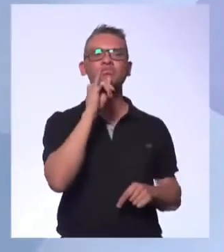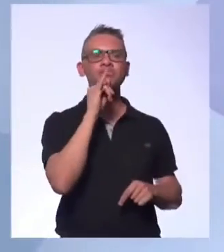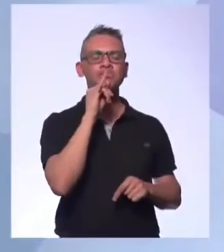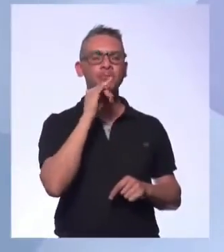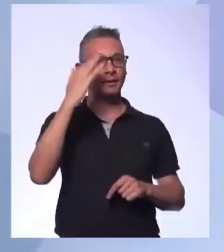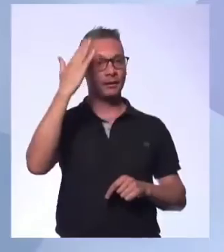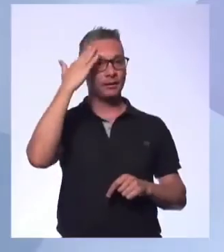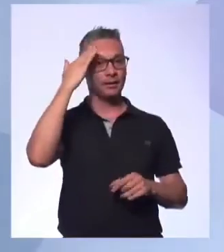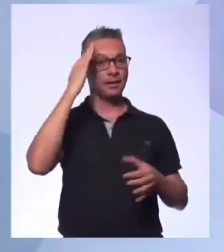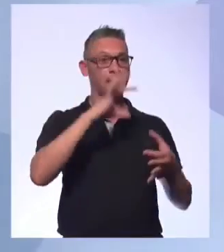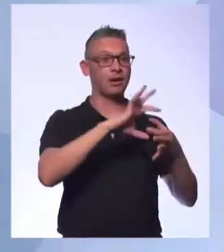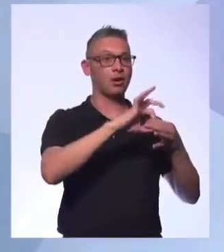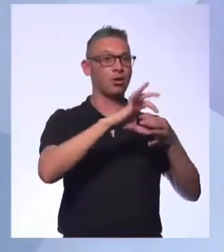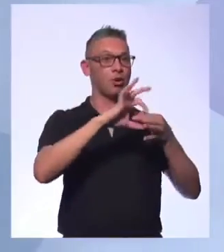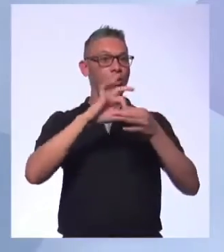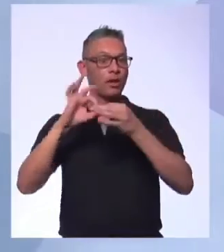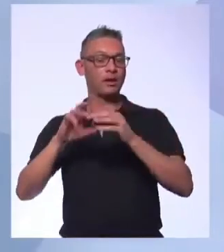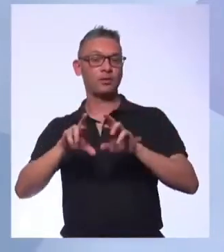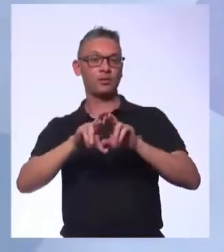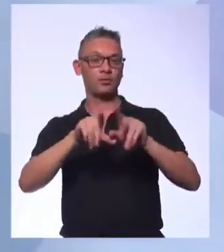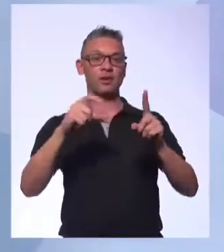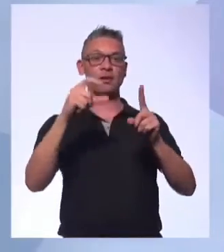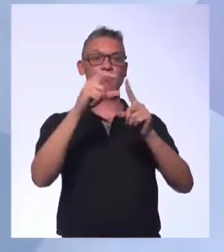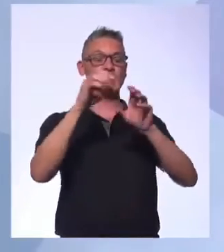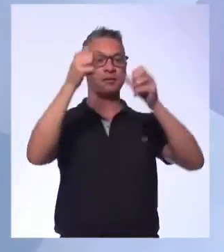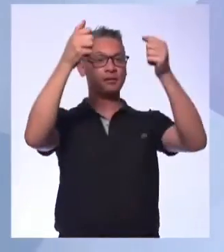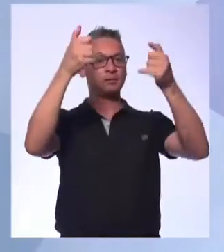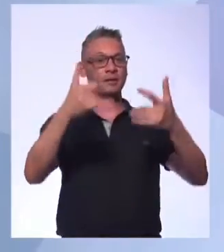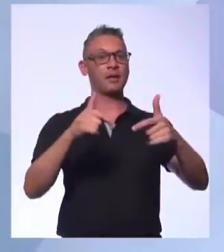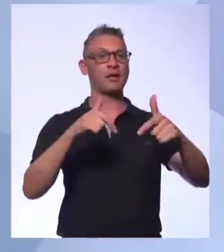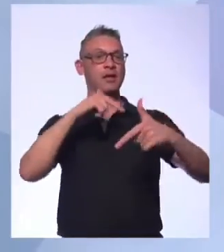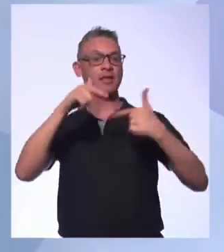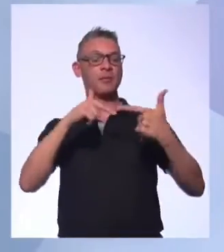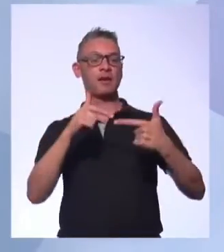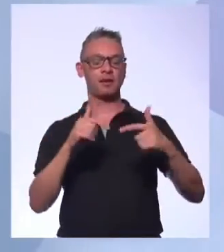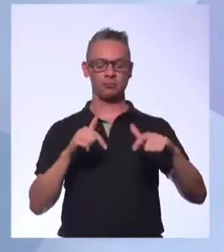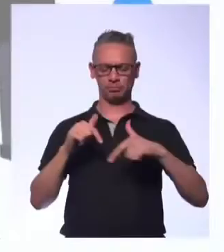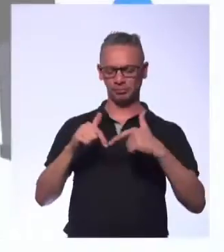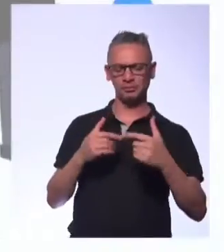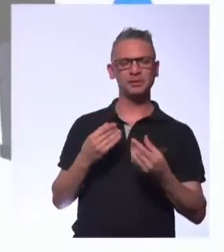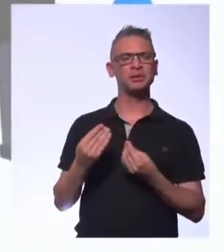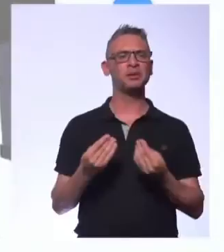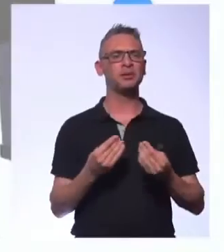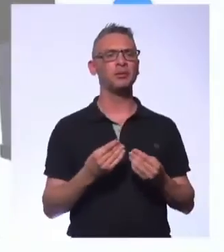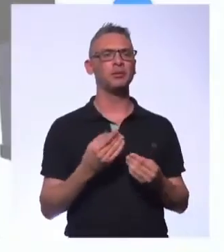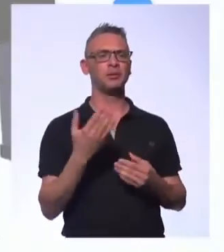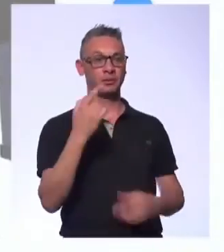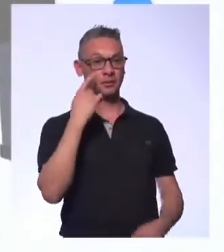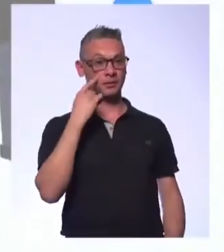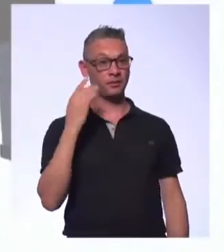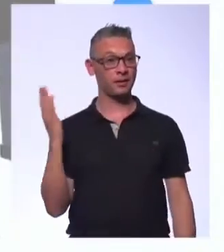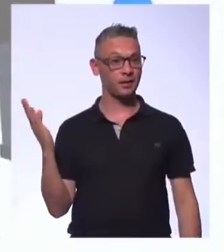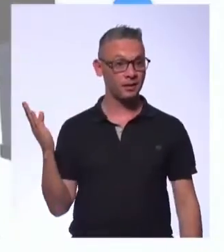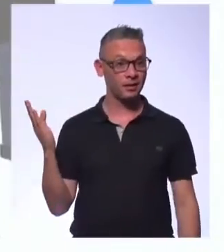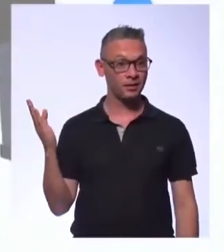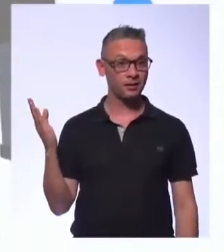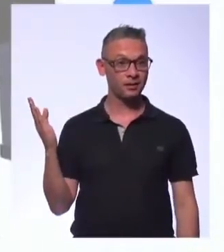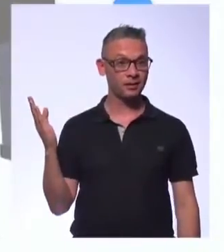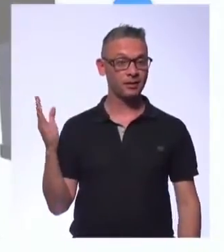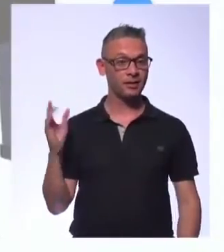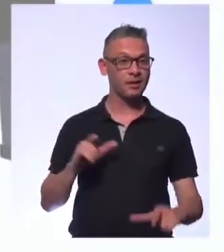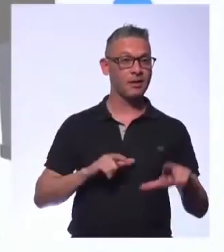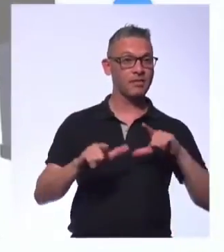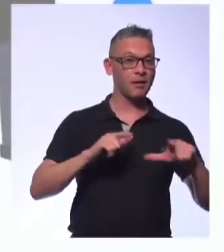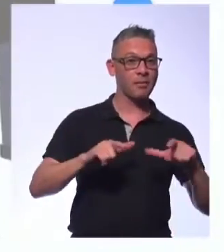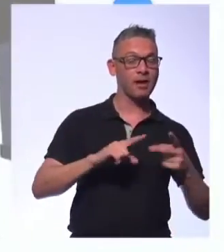contexto da diferença da palavra trabalho e emprego. E aí eu tenho um teste que a gente sempre faz, você quer saber se